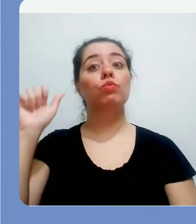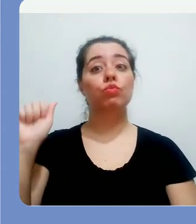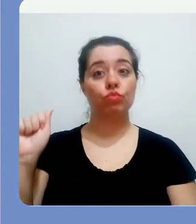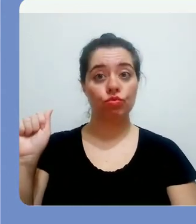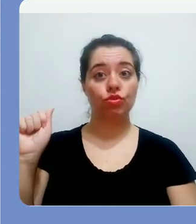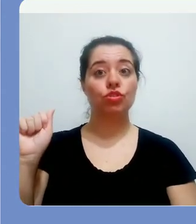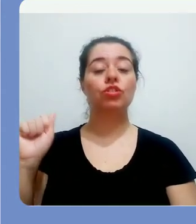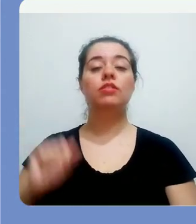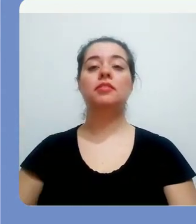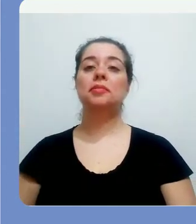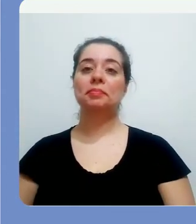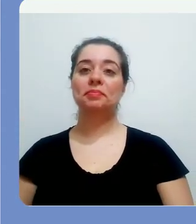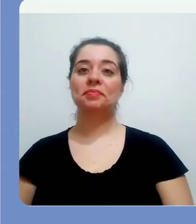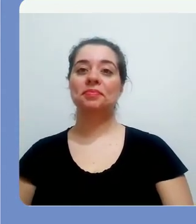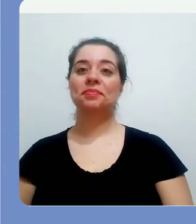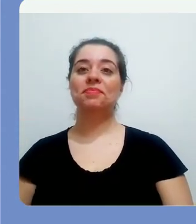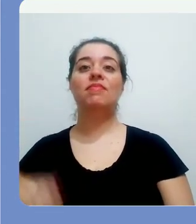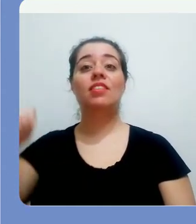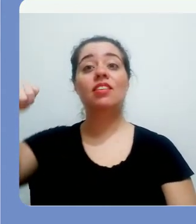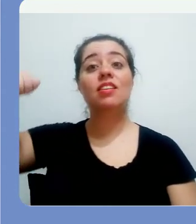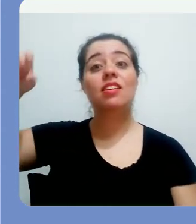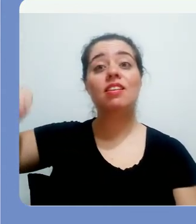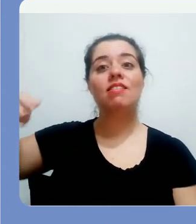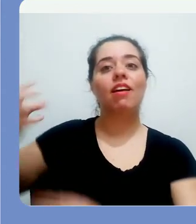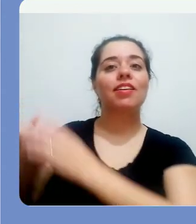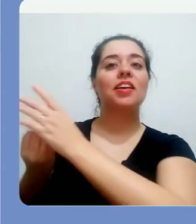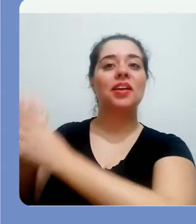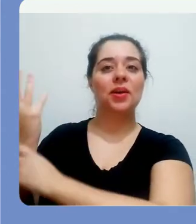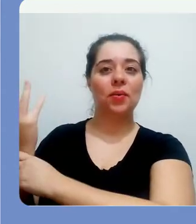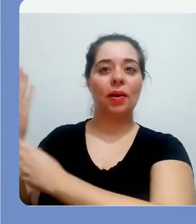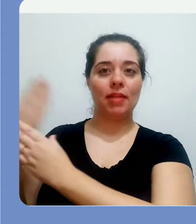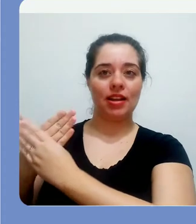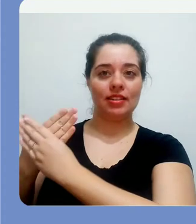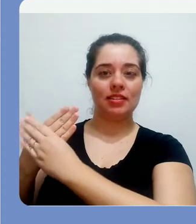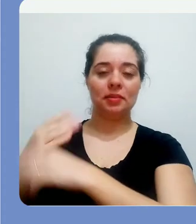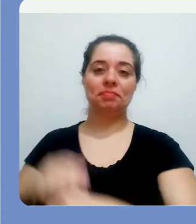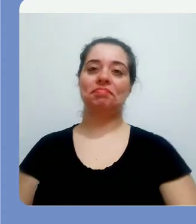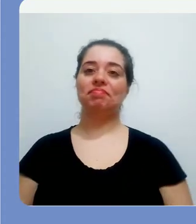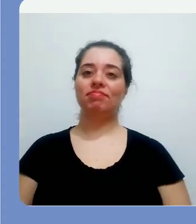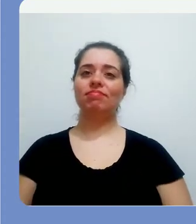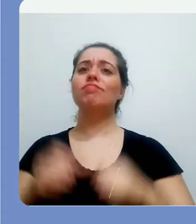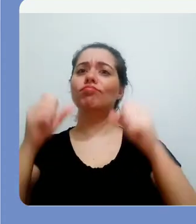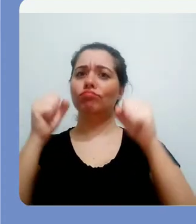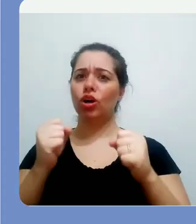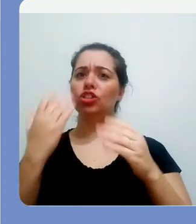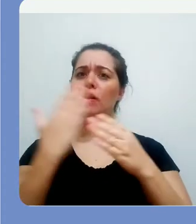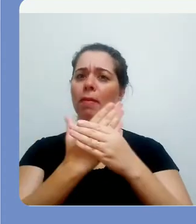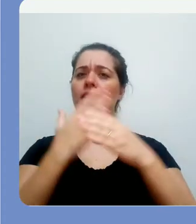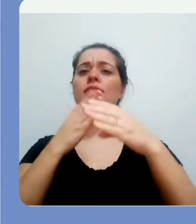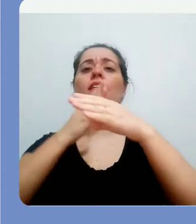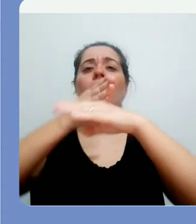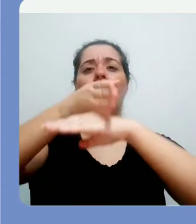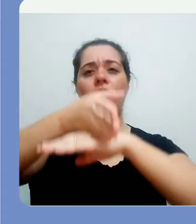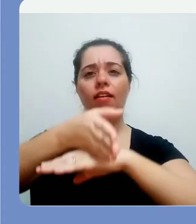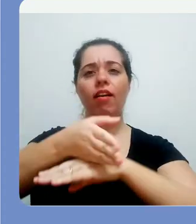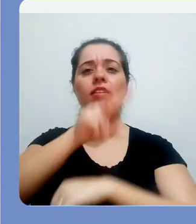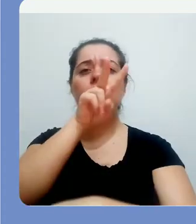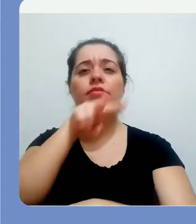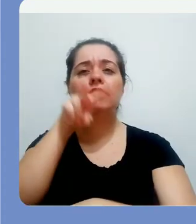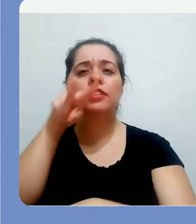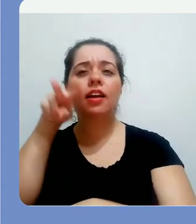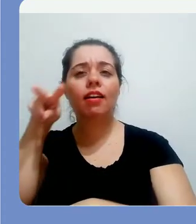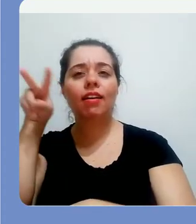última atualização da pasta e quem que criou esta pasta. Então você pode fazer acesso a esta pasta,